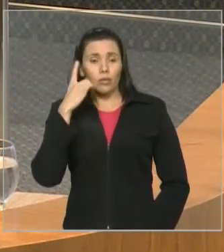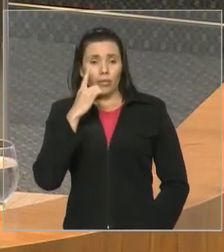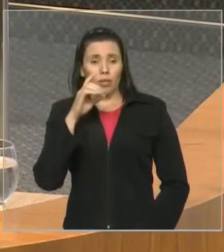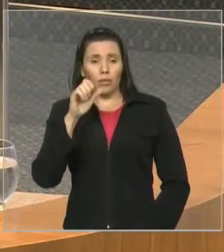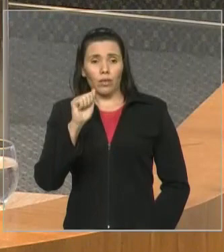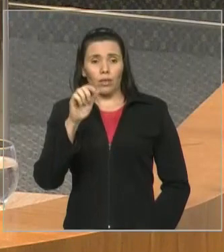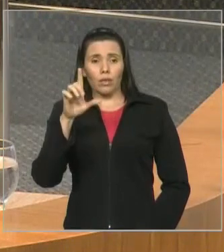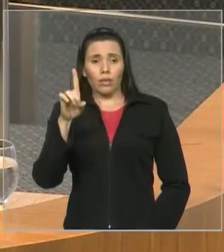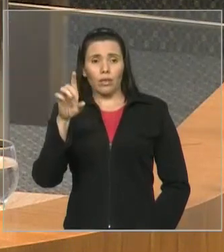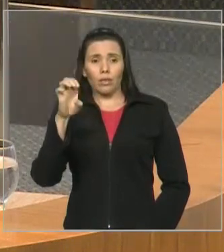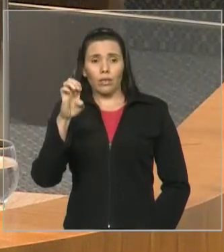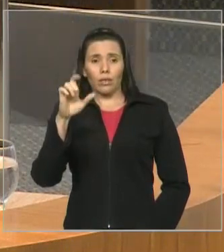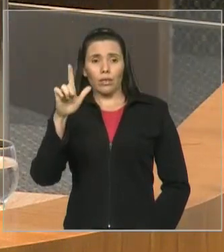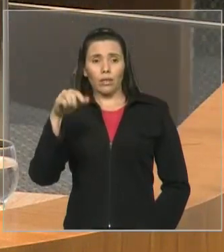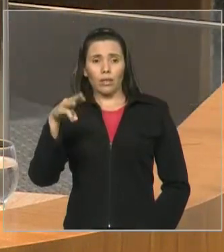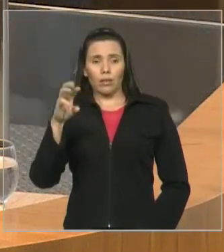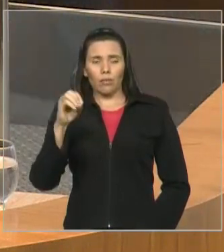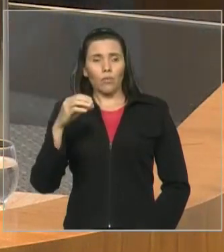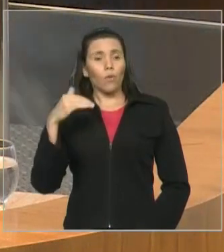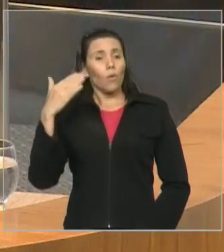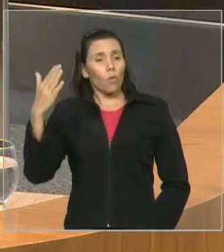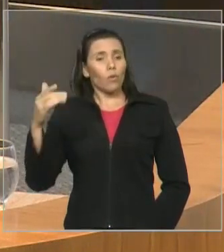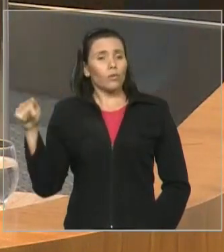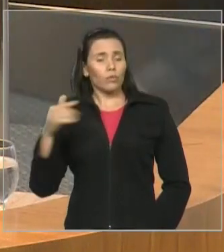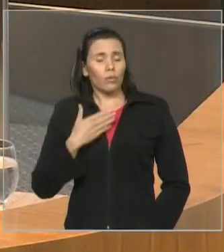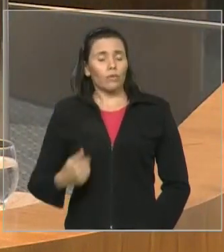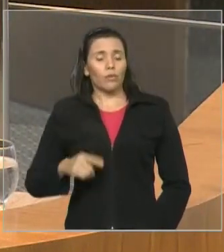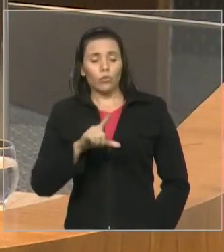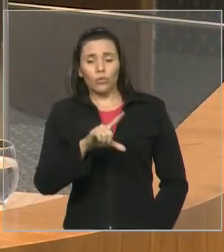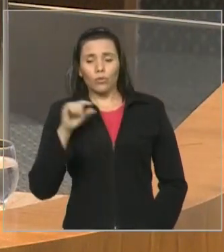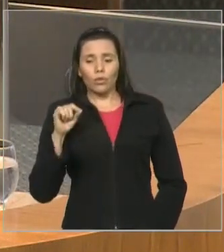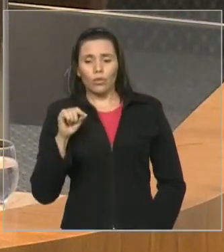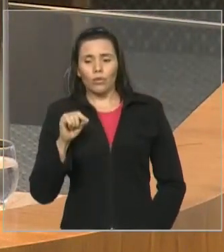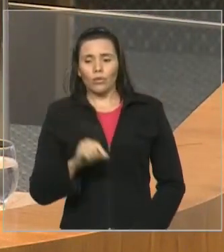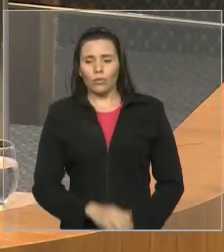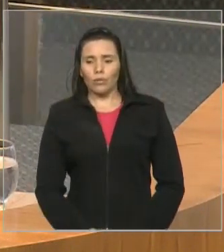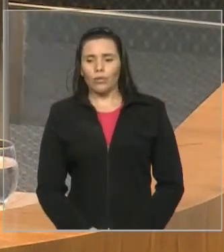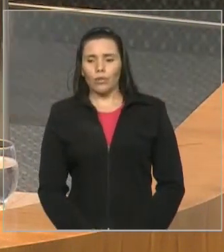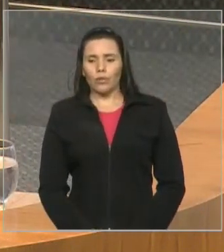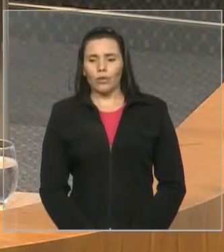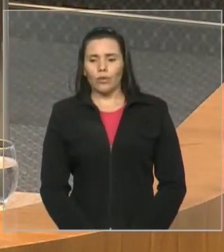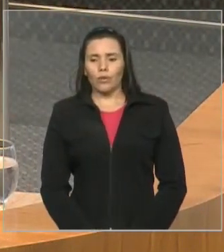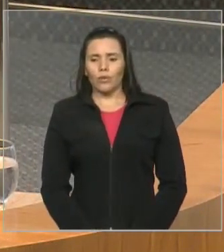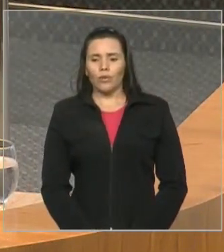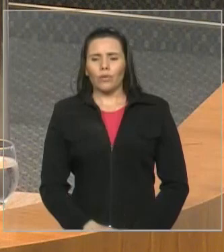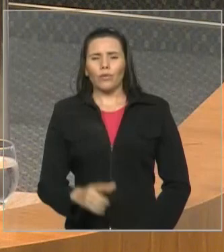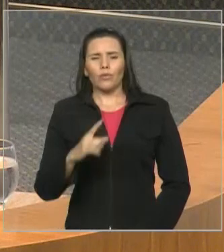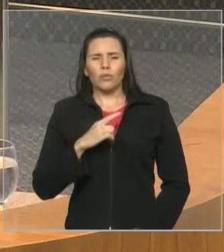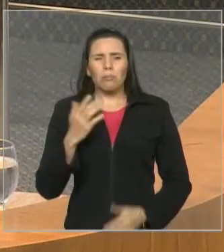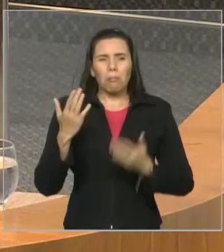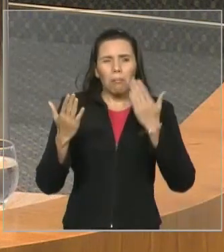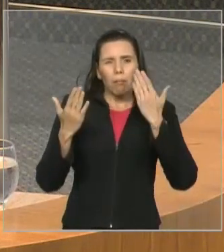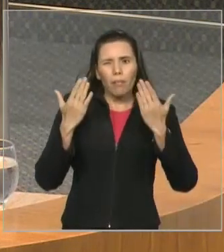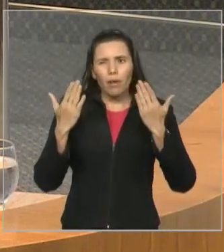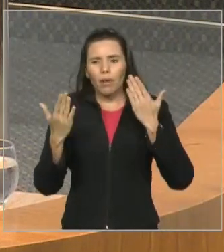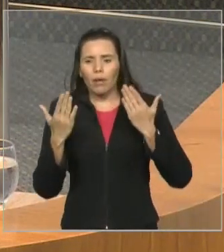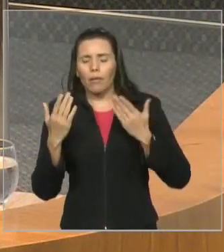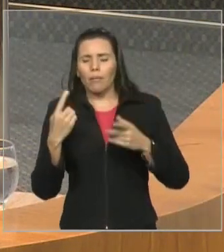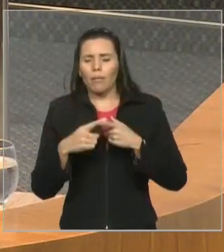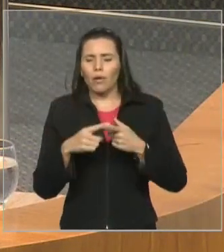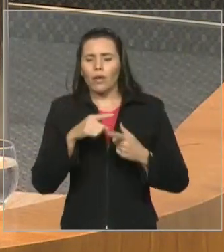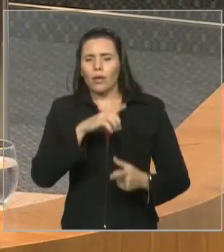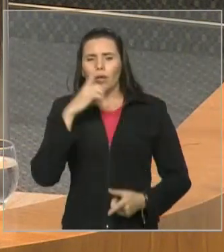ao governo, quando foi escolhido, ele, para a pasta que foi escolhida, havia uma certa desconfiança porque o deputado Adelmo